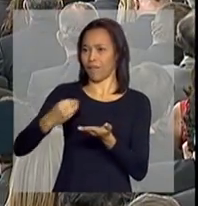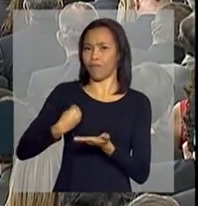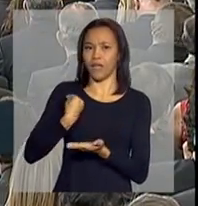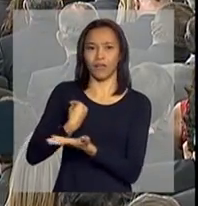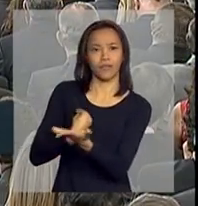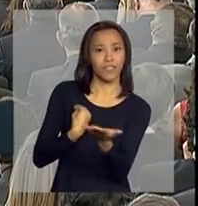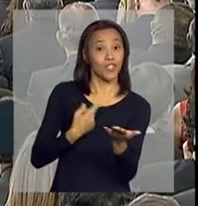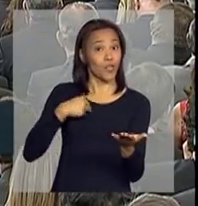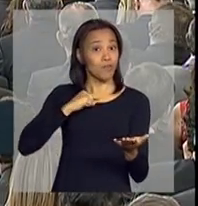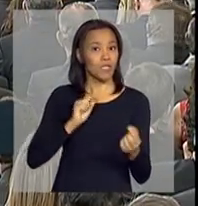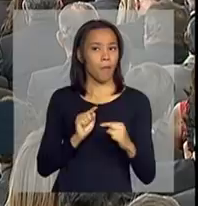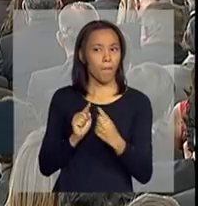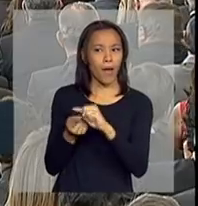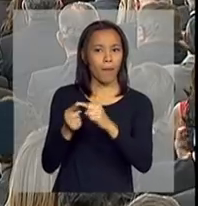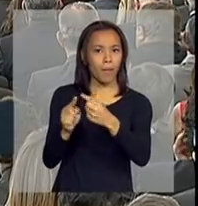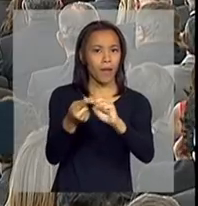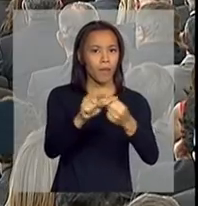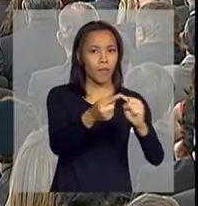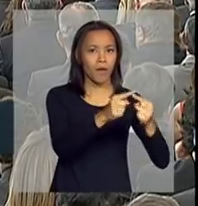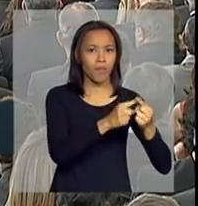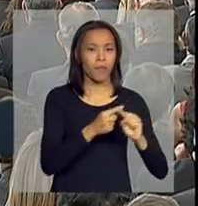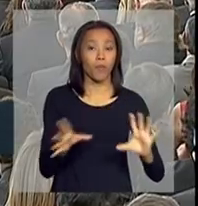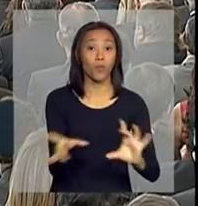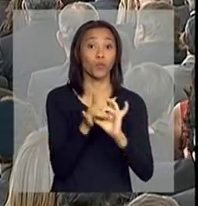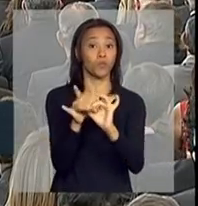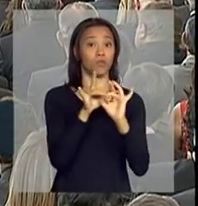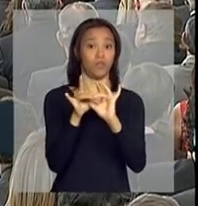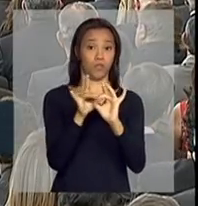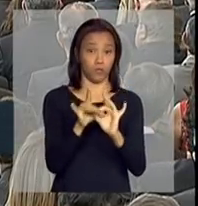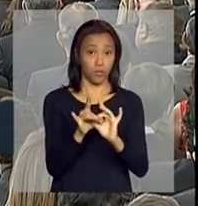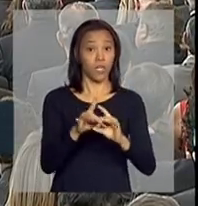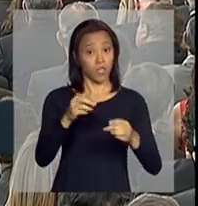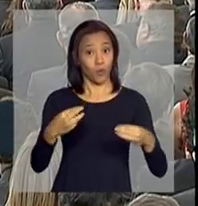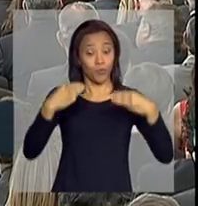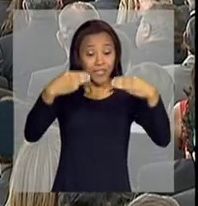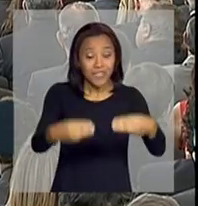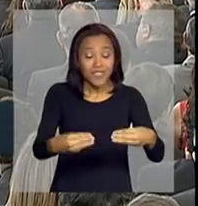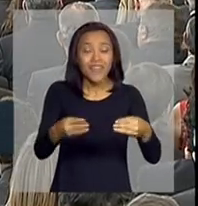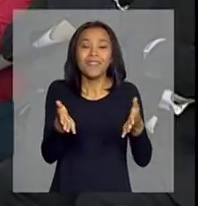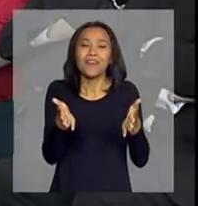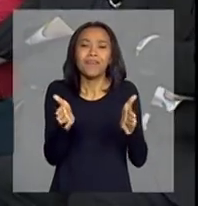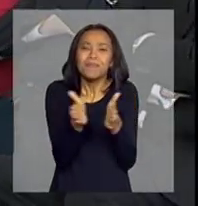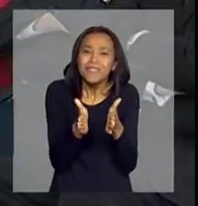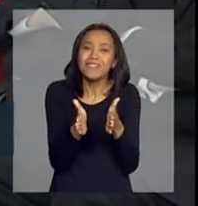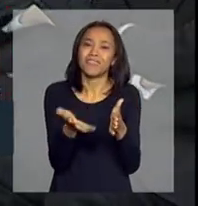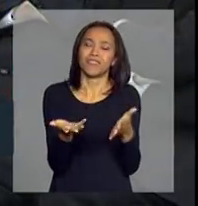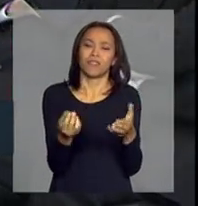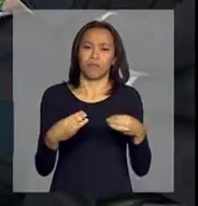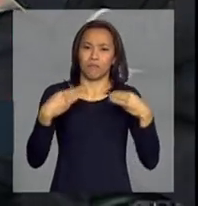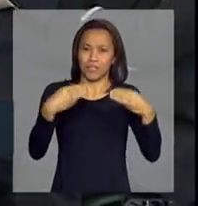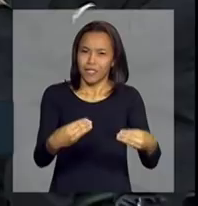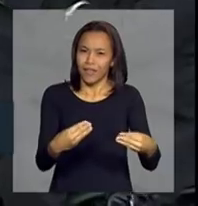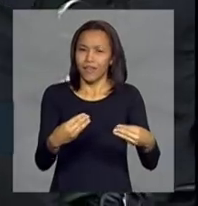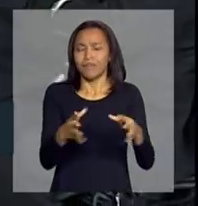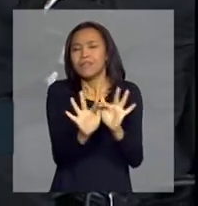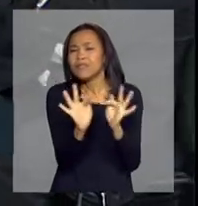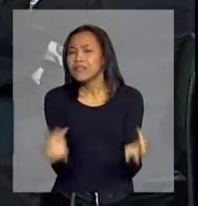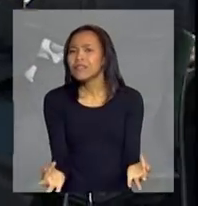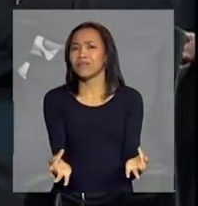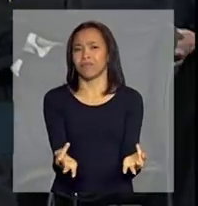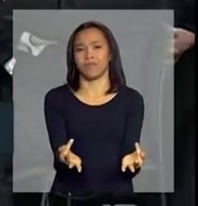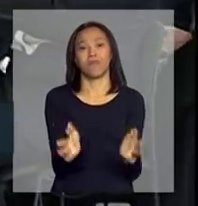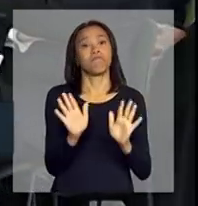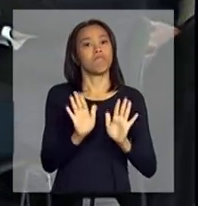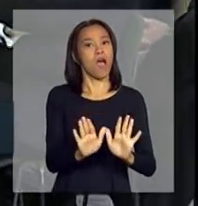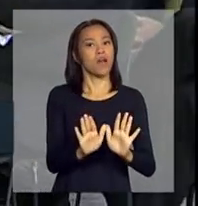ter que articular uma ação conjunta. O ministério tem que ser pequenininho, tem que ser modesto, mas tem